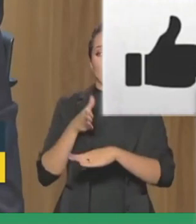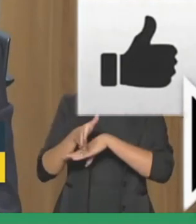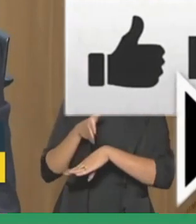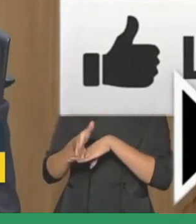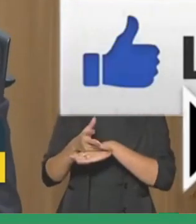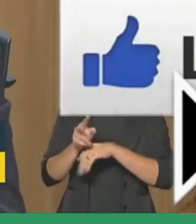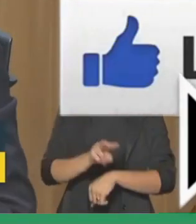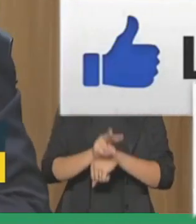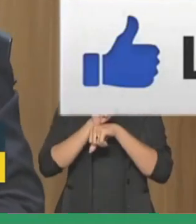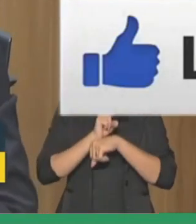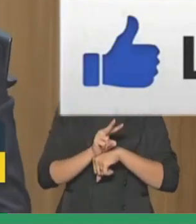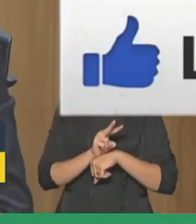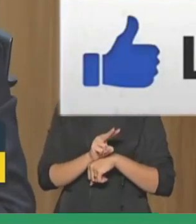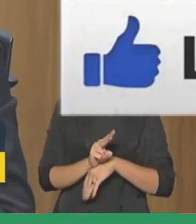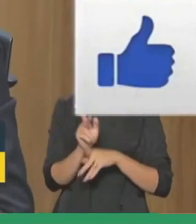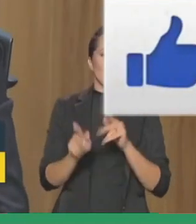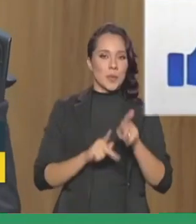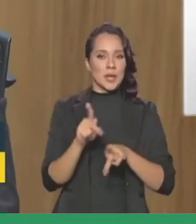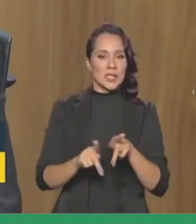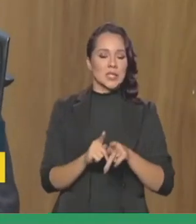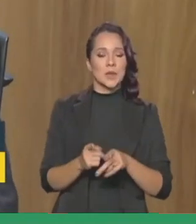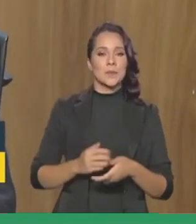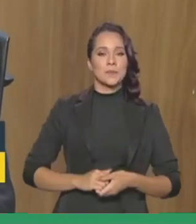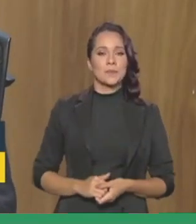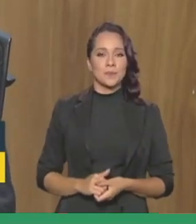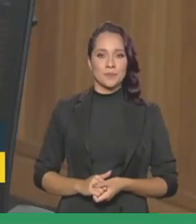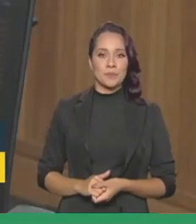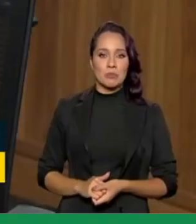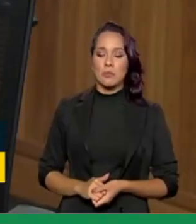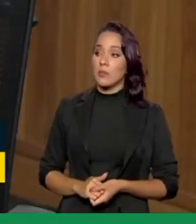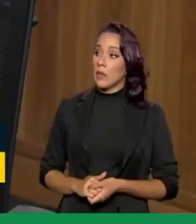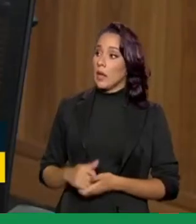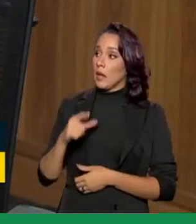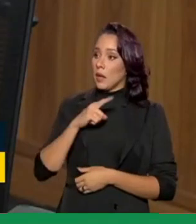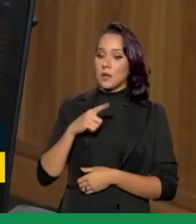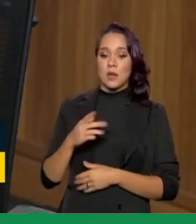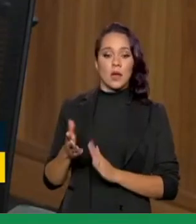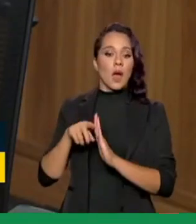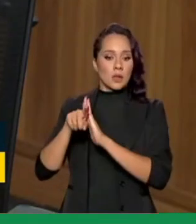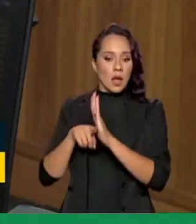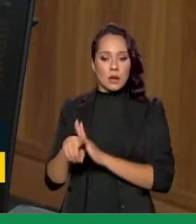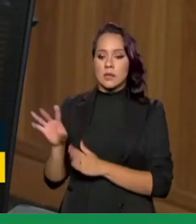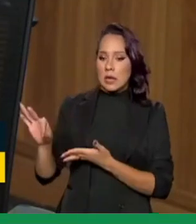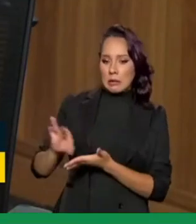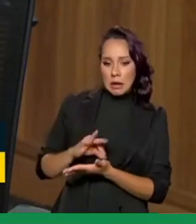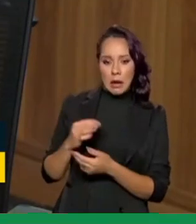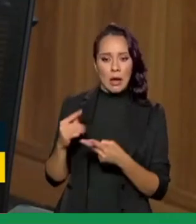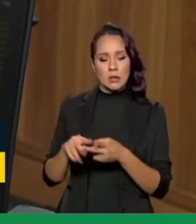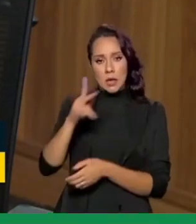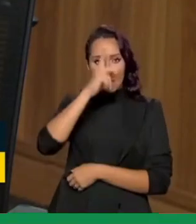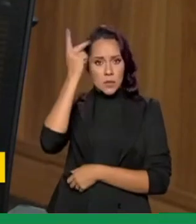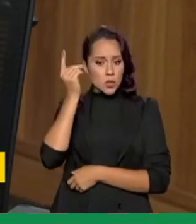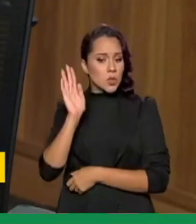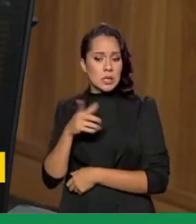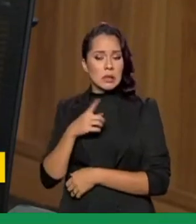ao crédito formal para a população carente no nosso país. E existe análise de cadastro? As pessoas que